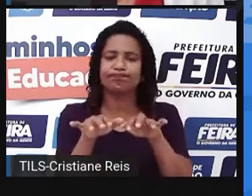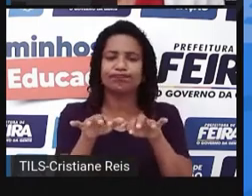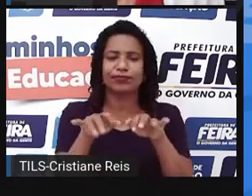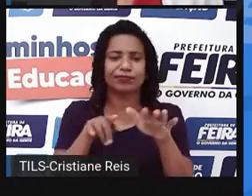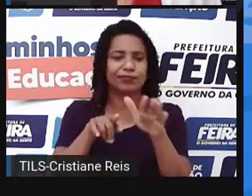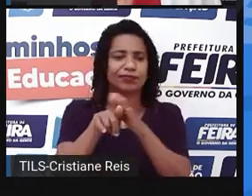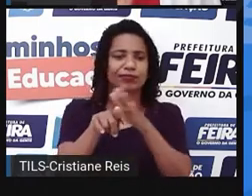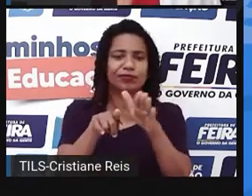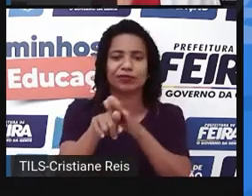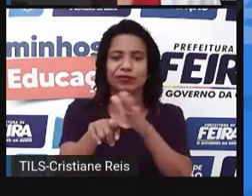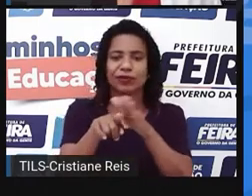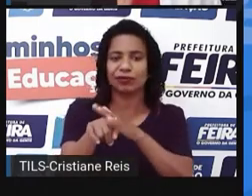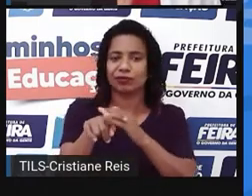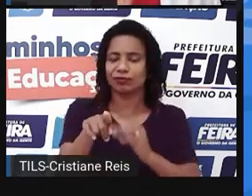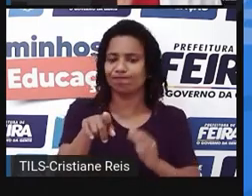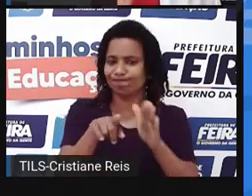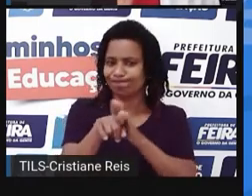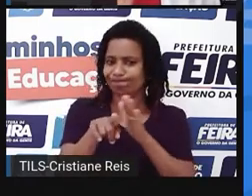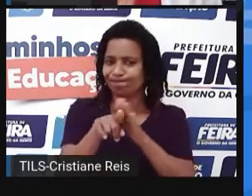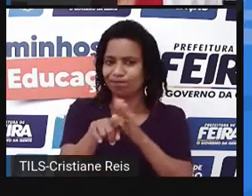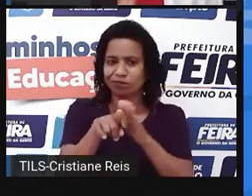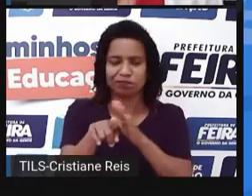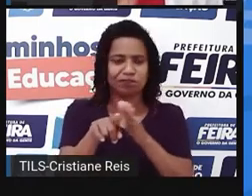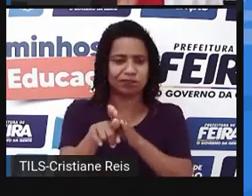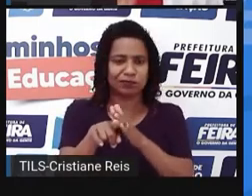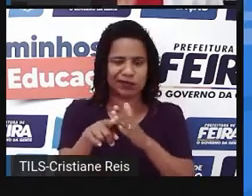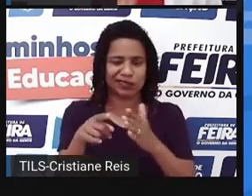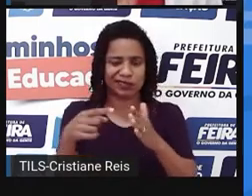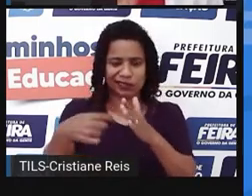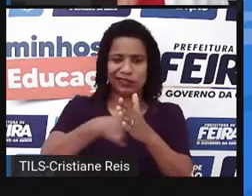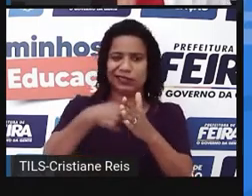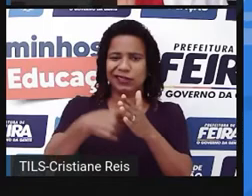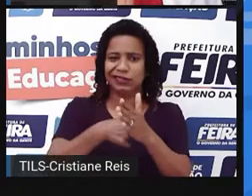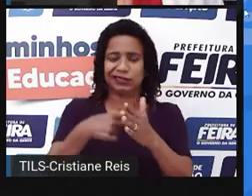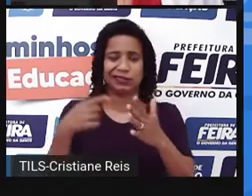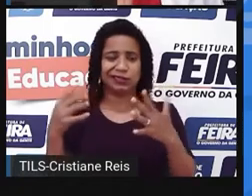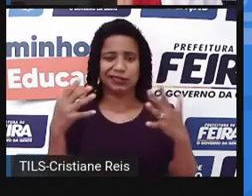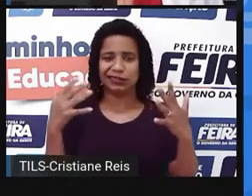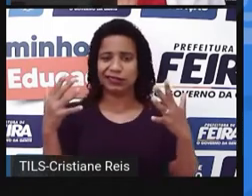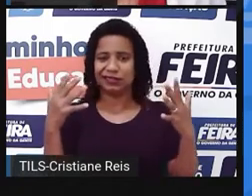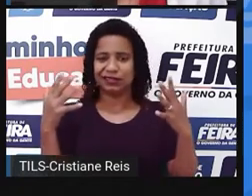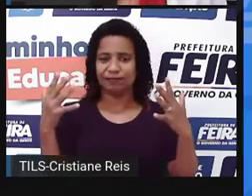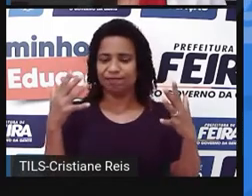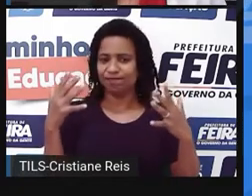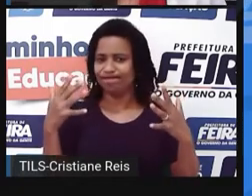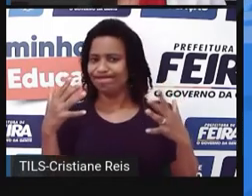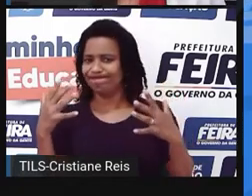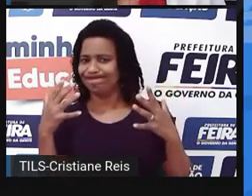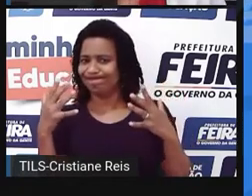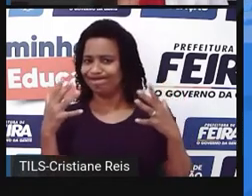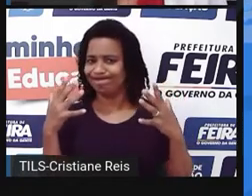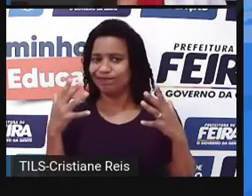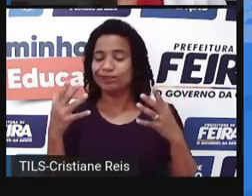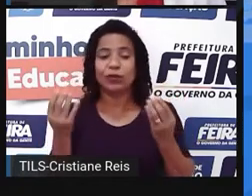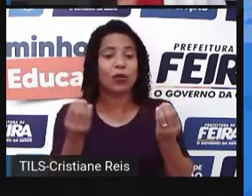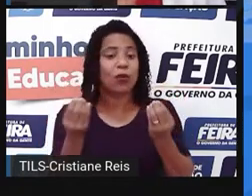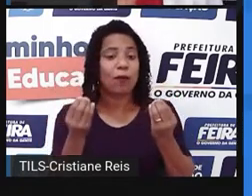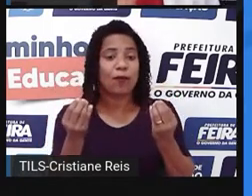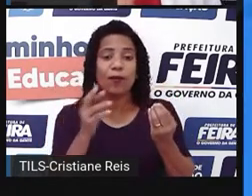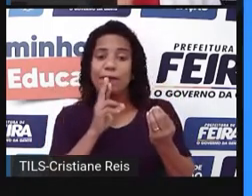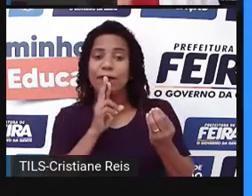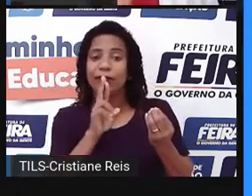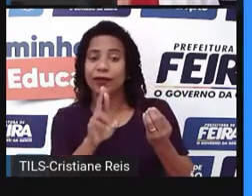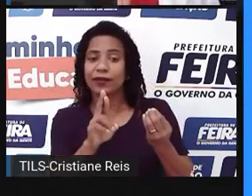para você que te deixam, assim, um pouco desconfortável. Então, como é que você vai agir nessa situação? Play.